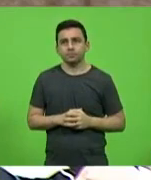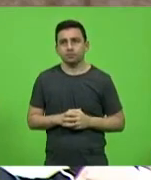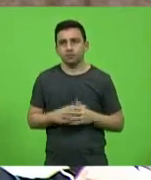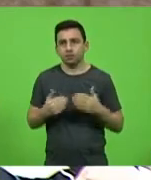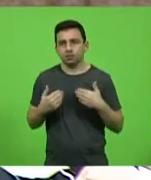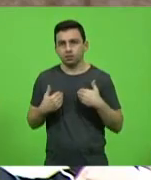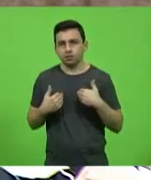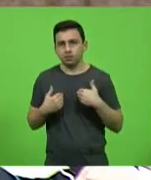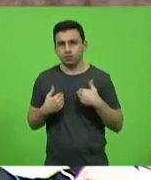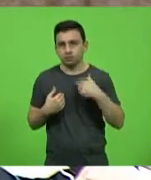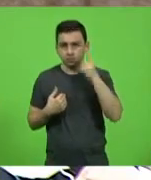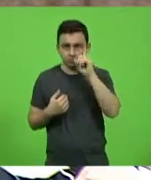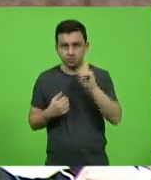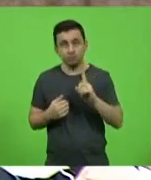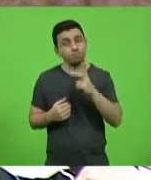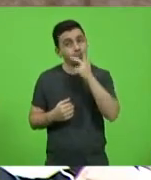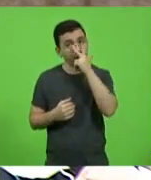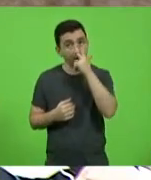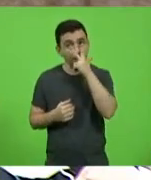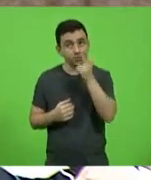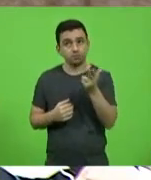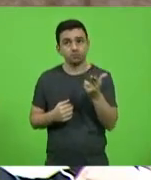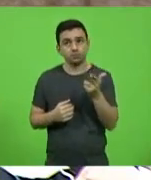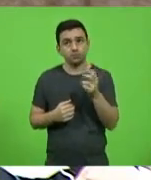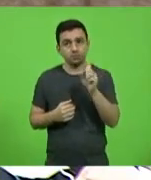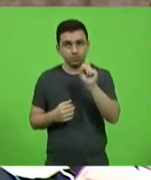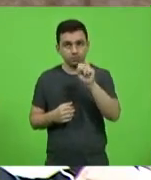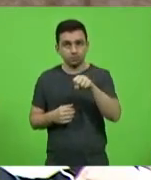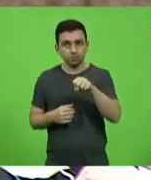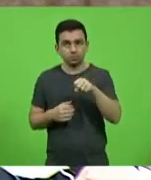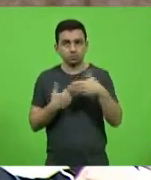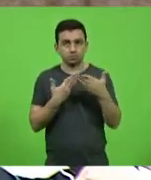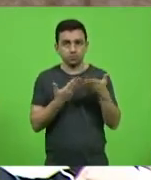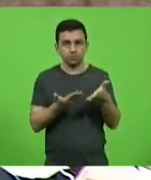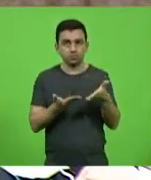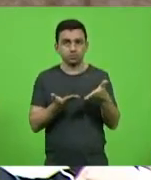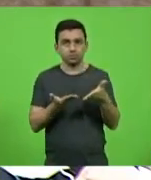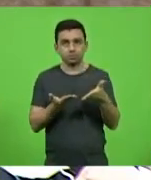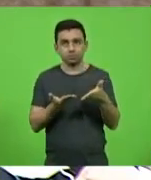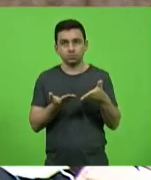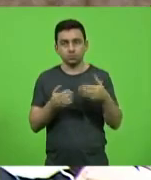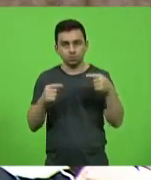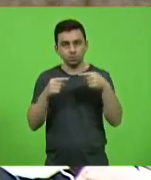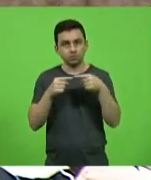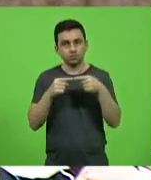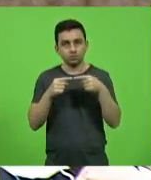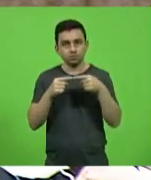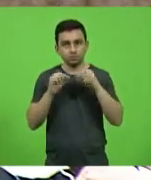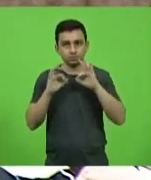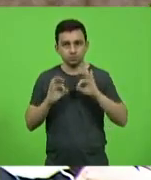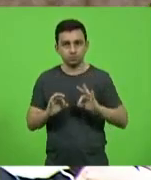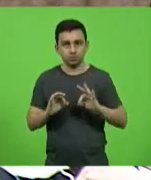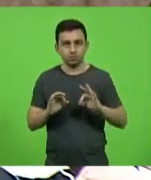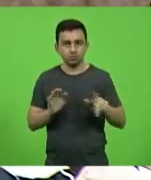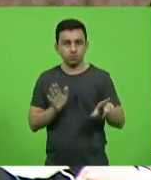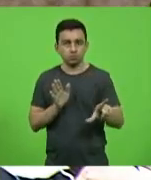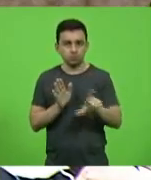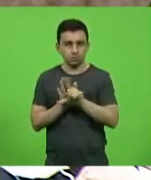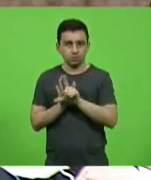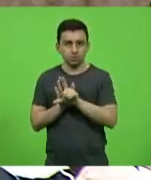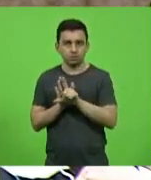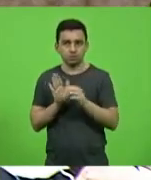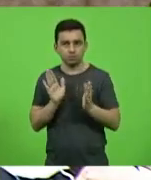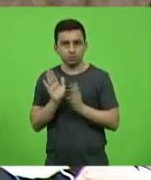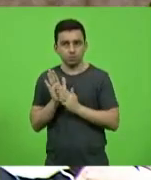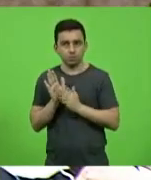ninguém aqui, mas me parece que é o espírito do... Vai ao encontro do espírito da lei que ele propôs